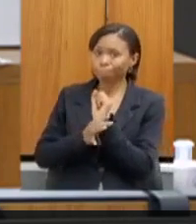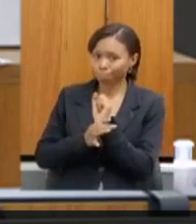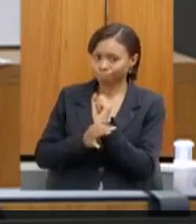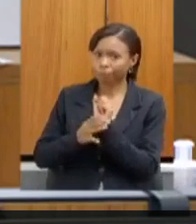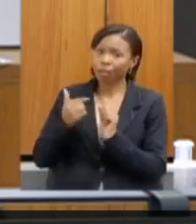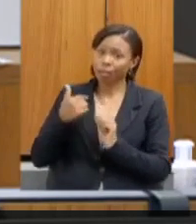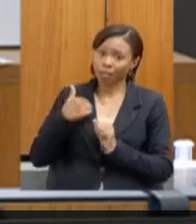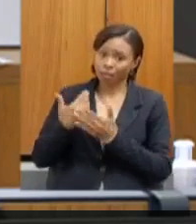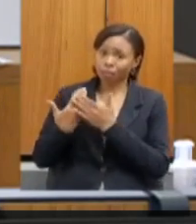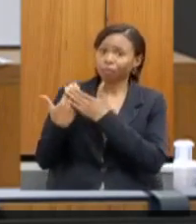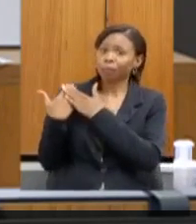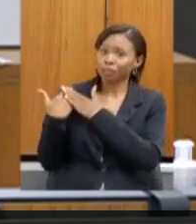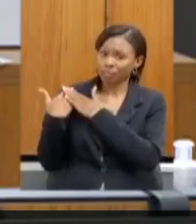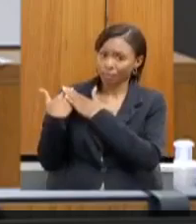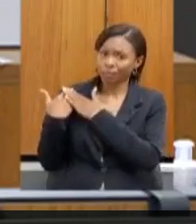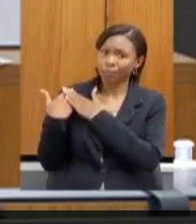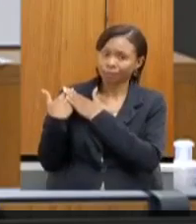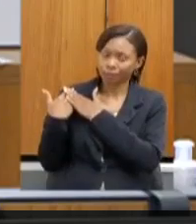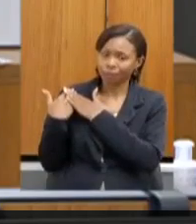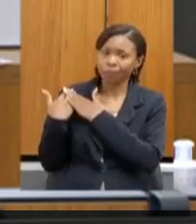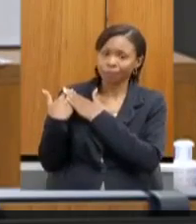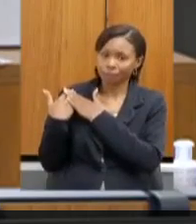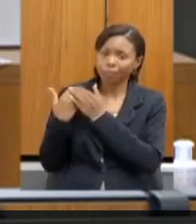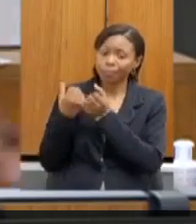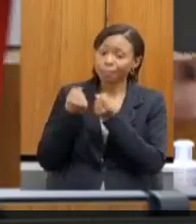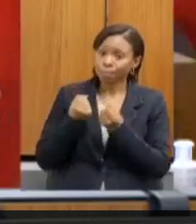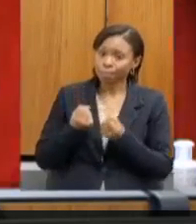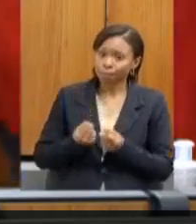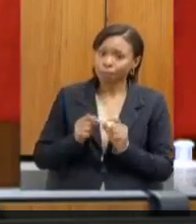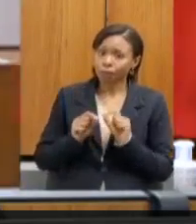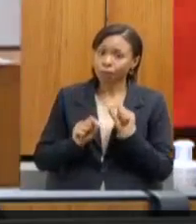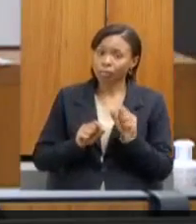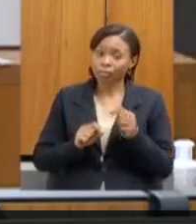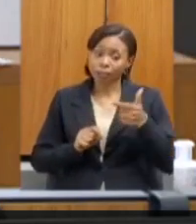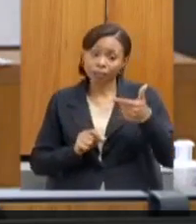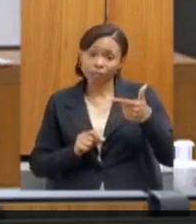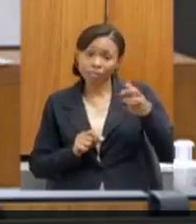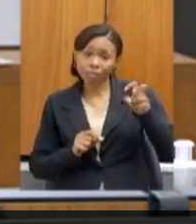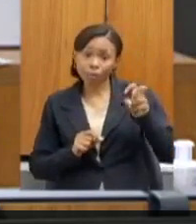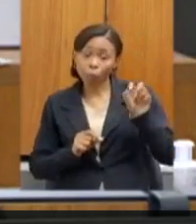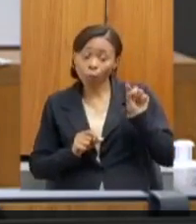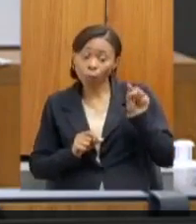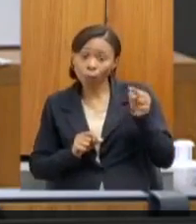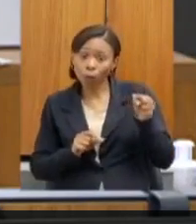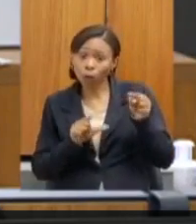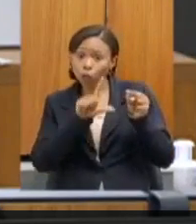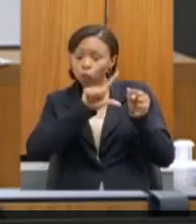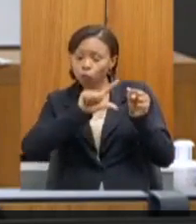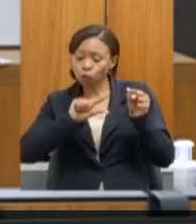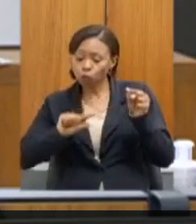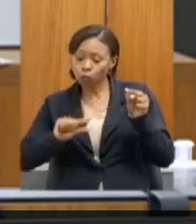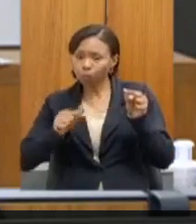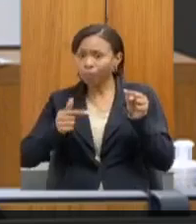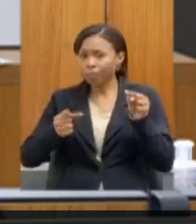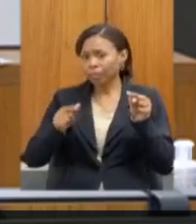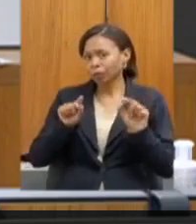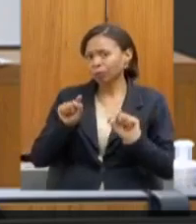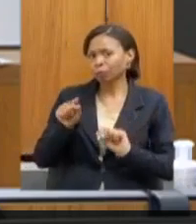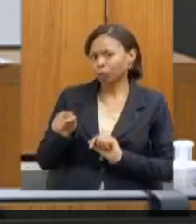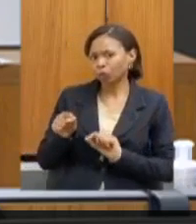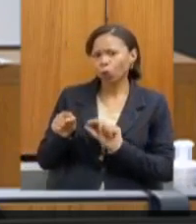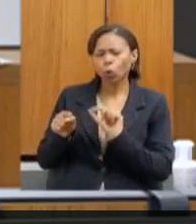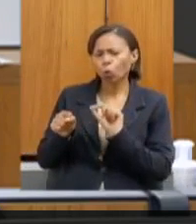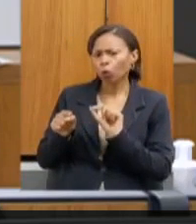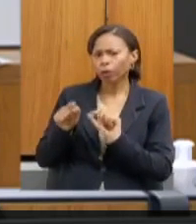em que pese todo o nosso esforço e o resultado de 25 mil para 7 mil, 7 mil significa, em média, oito meses